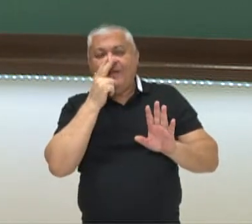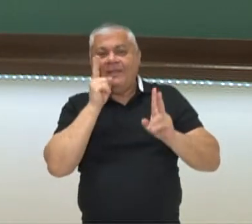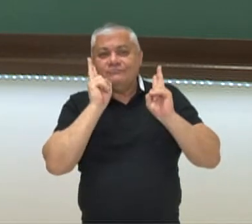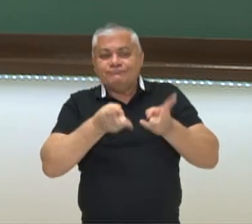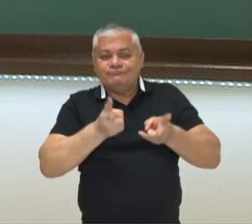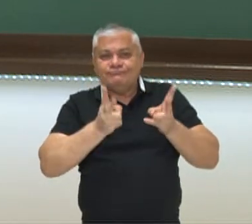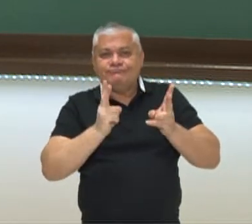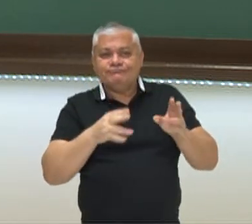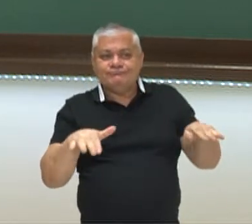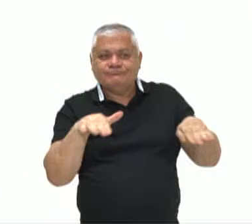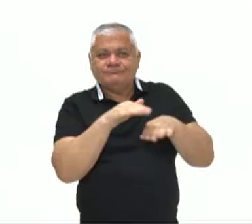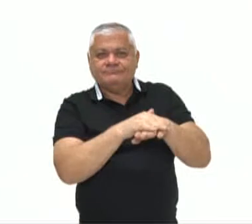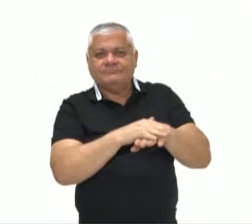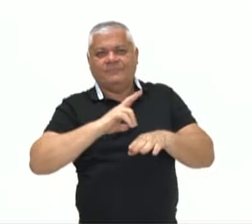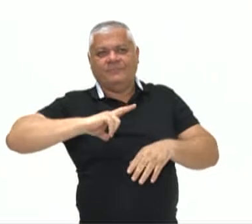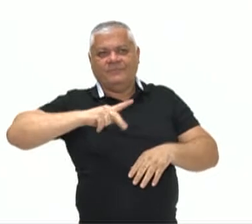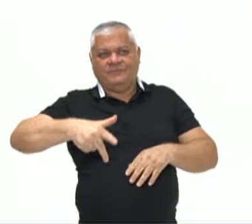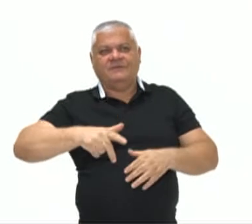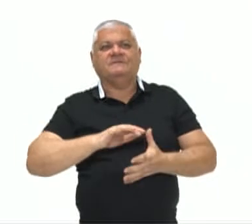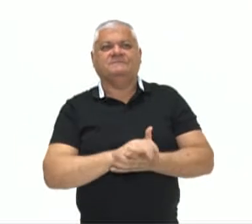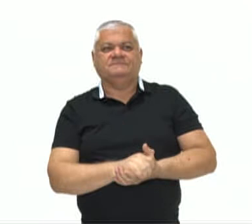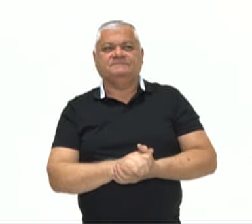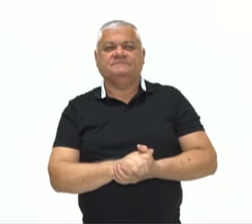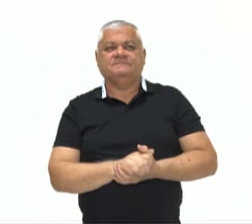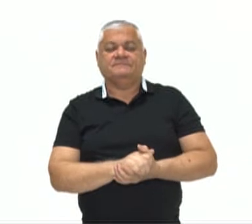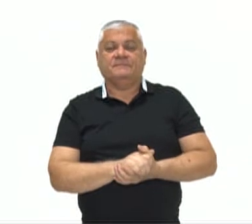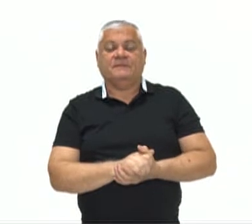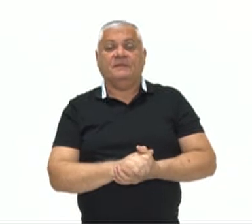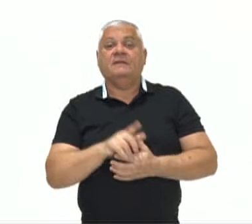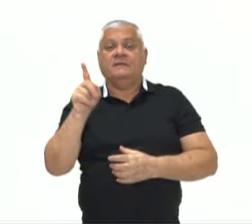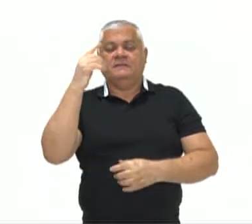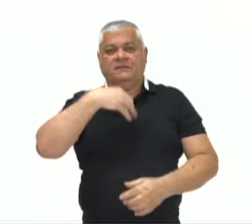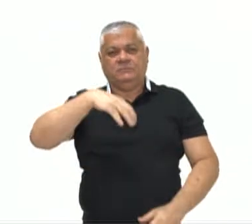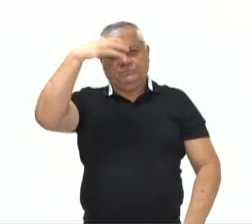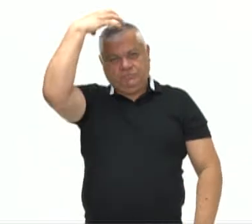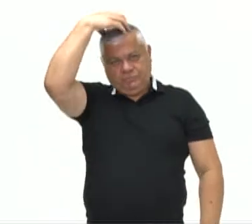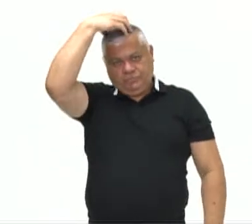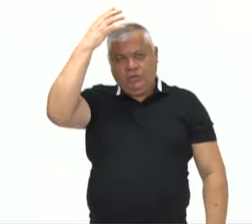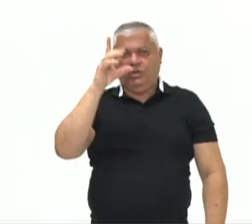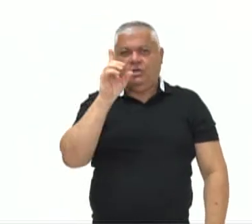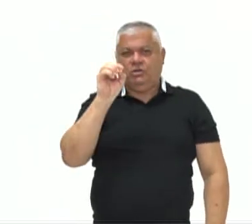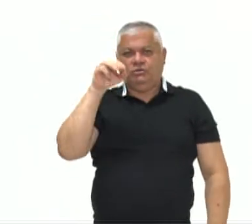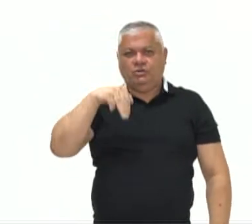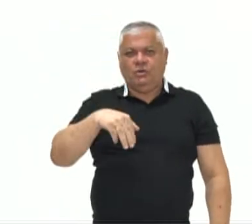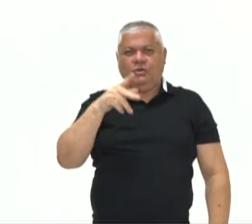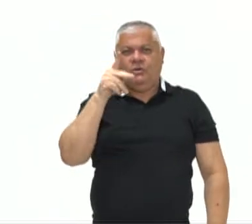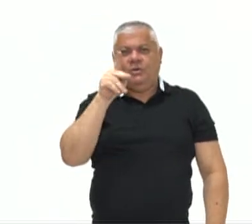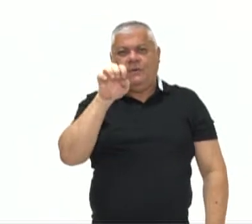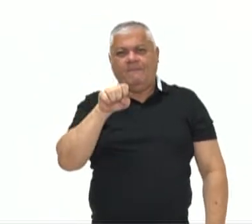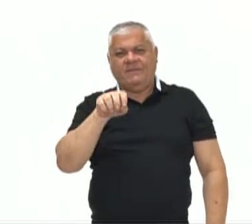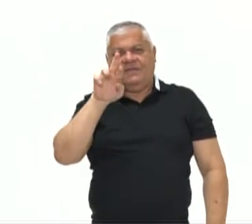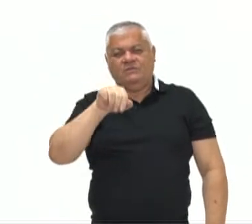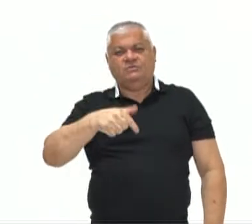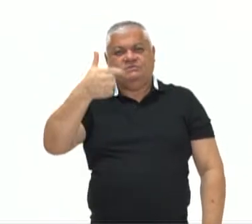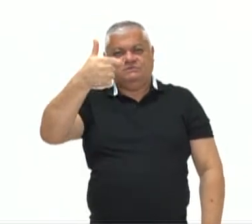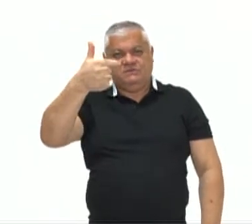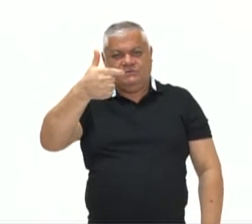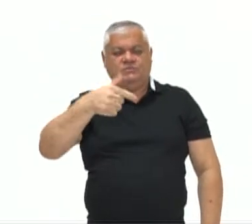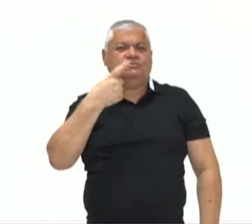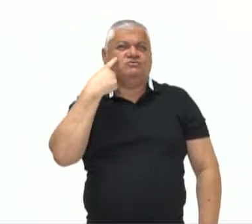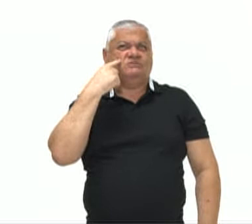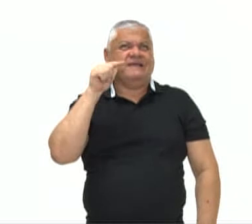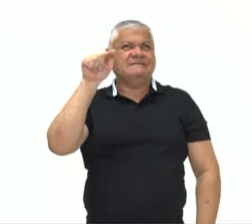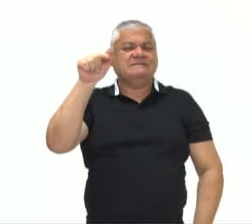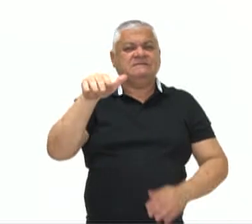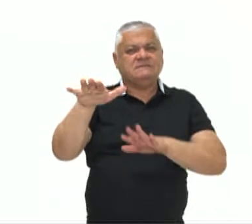português. Então, o próprio príncipe regente proclamou a independência do Brasil em 7 de setembro de